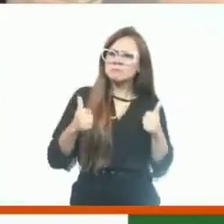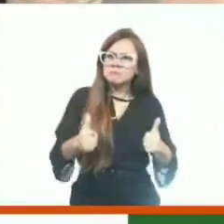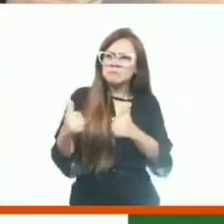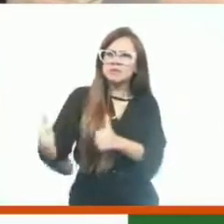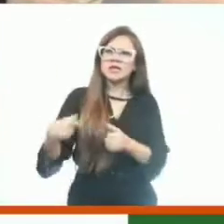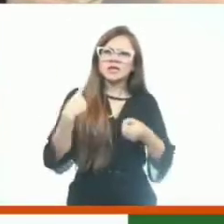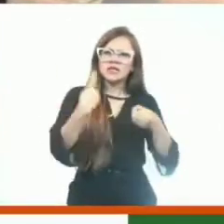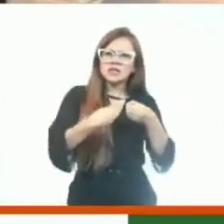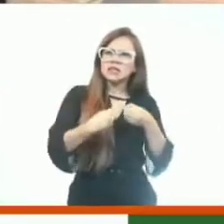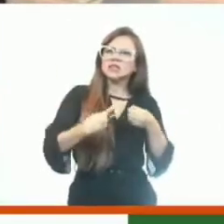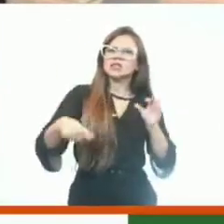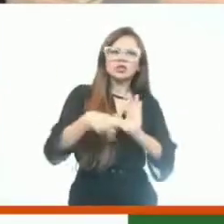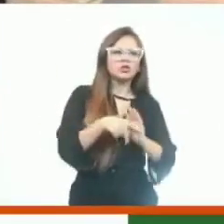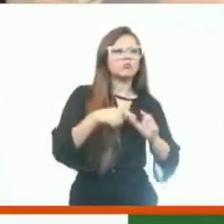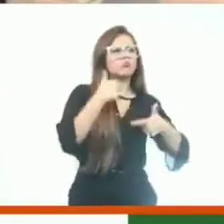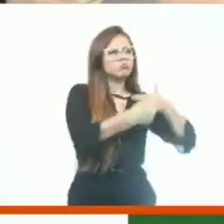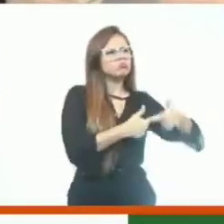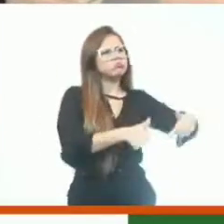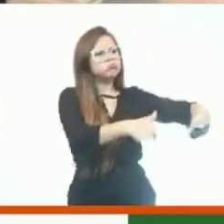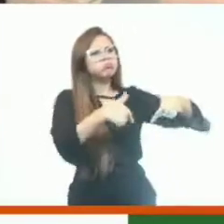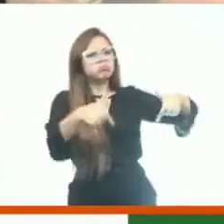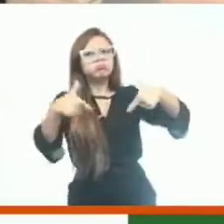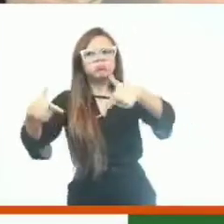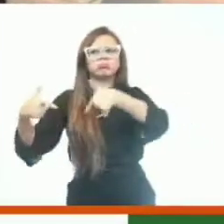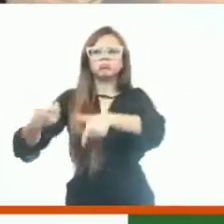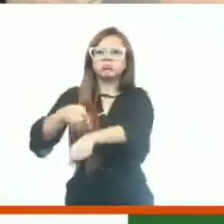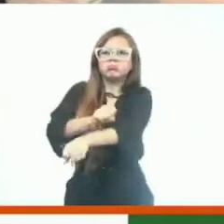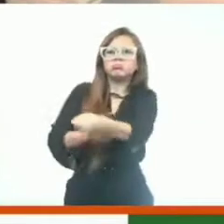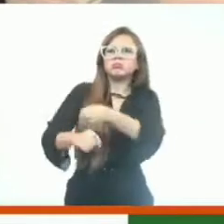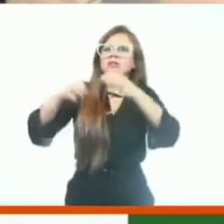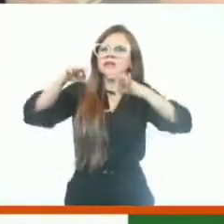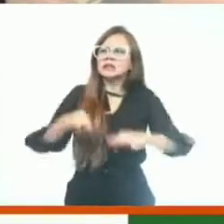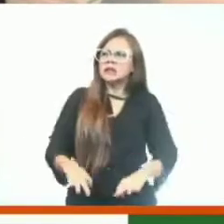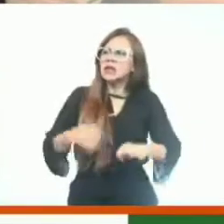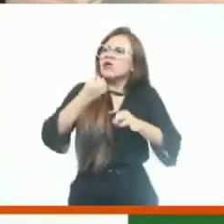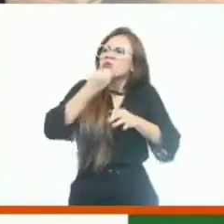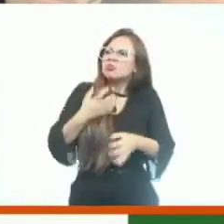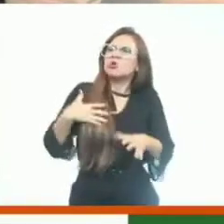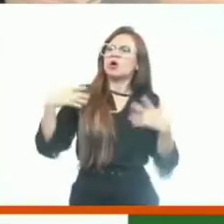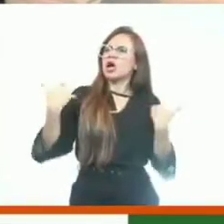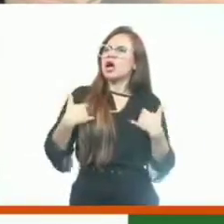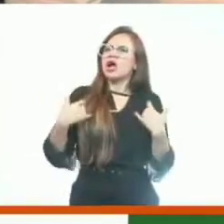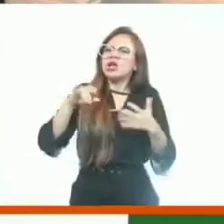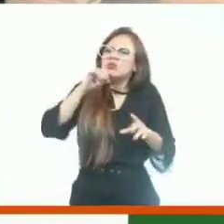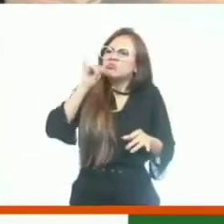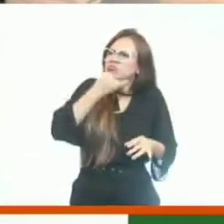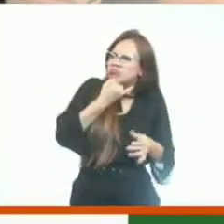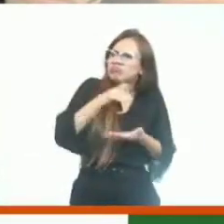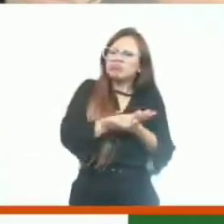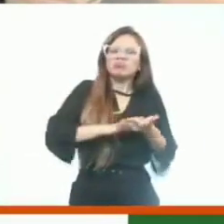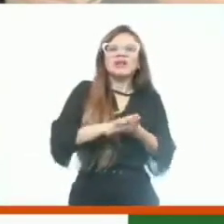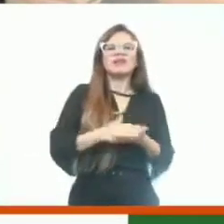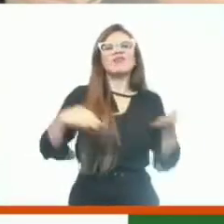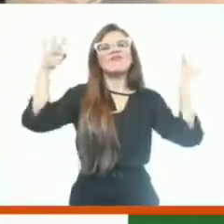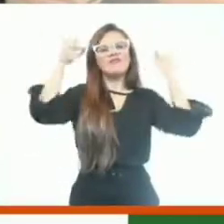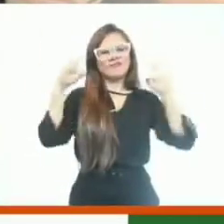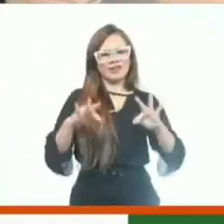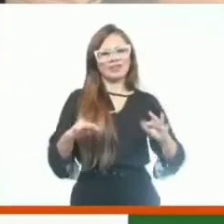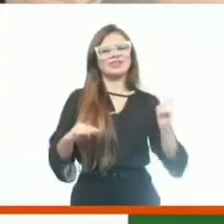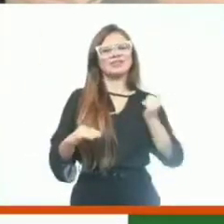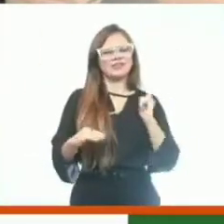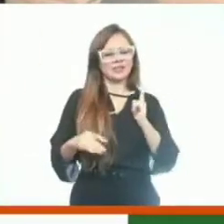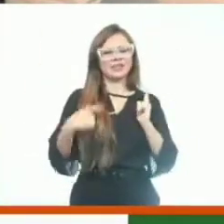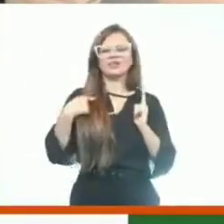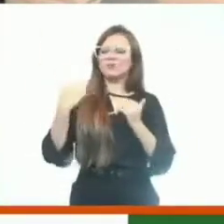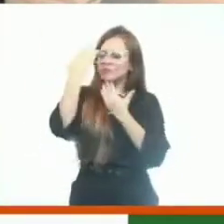a certeza que fiz o meu dever de casa, junto com o senhor, governador, que a gente